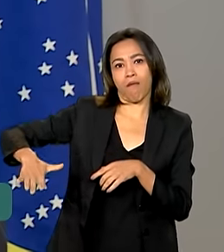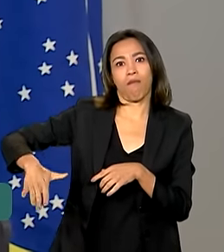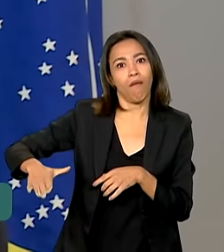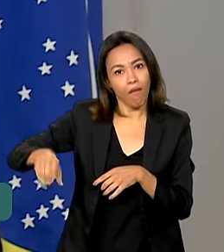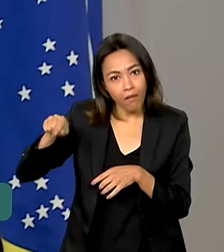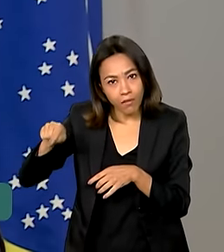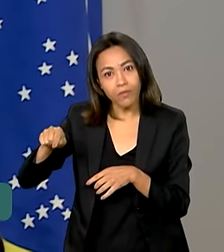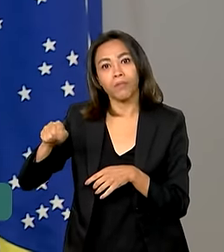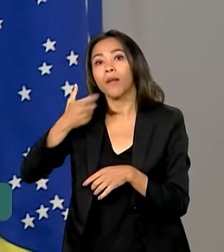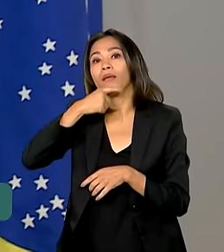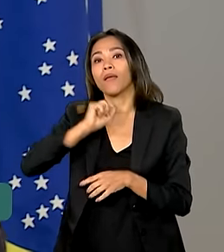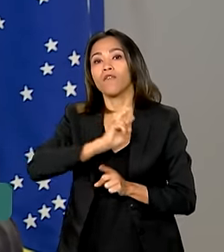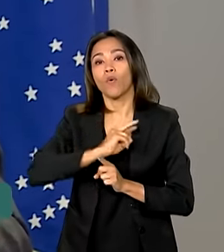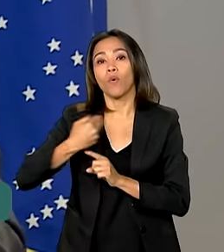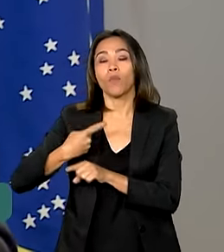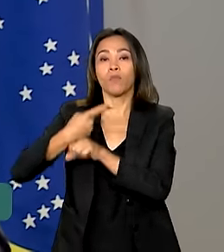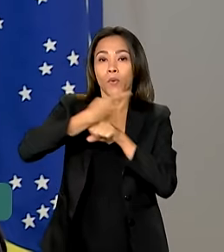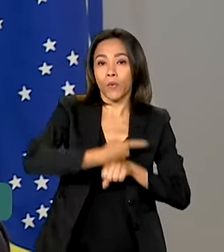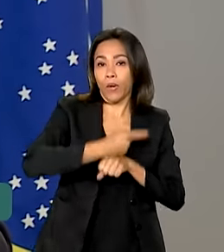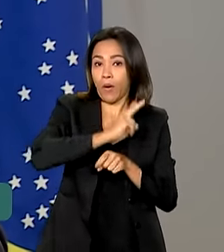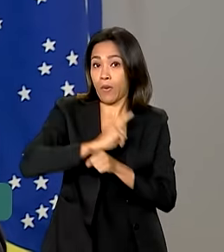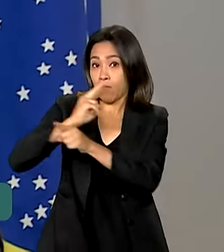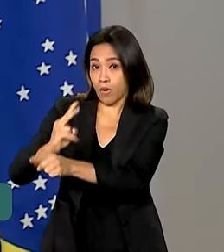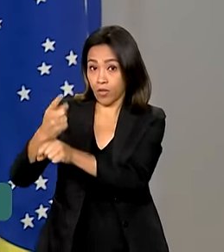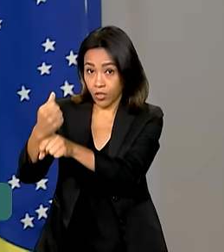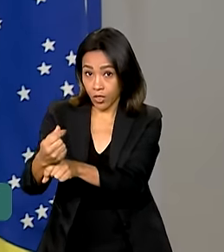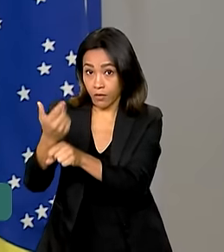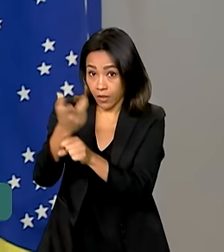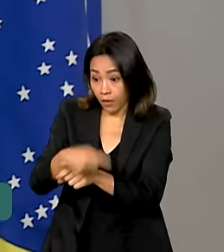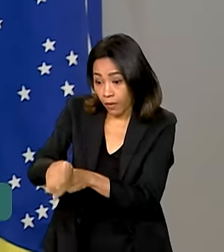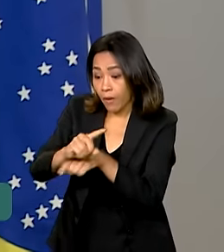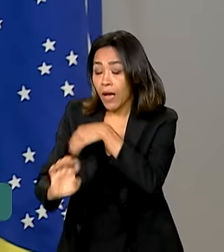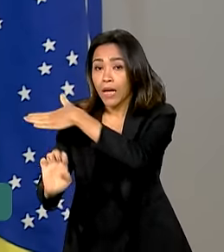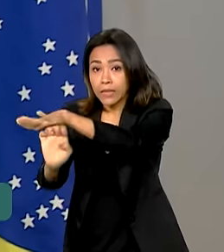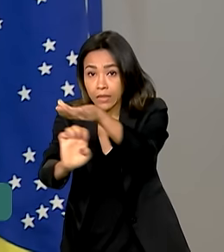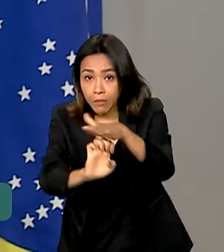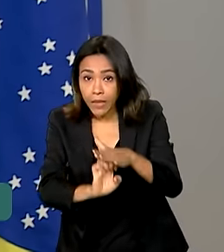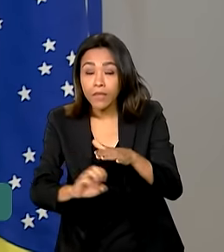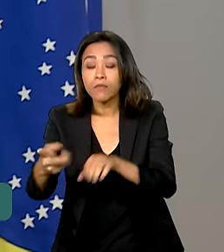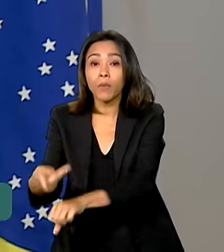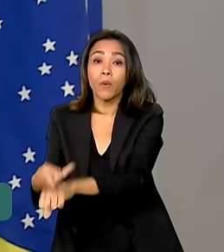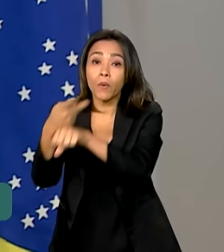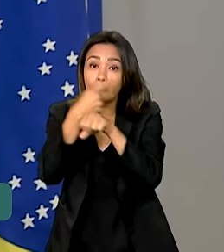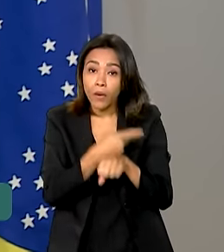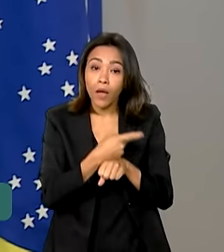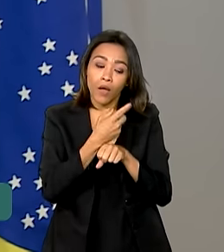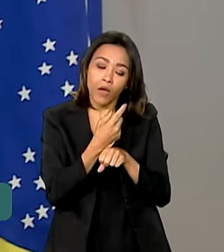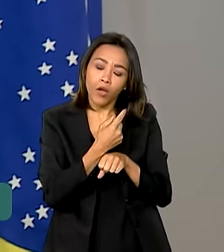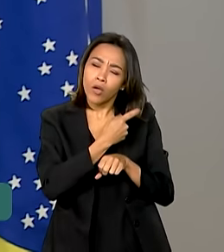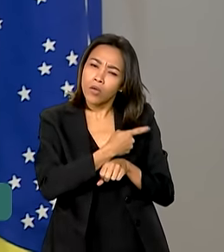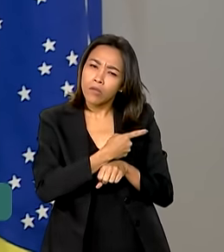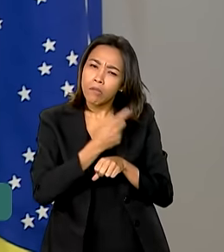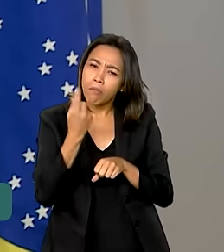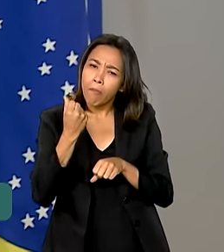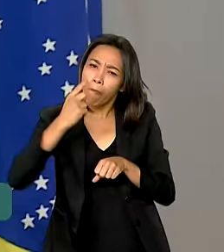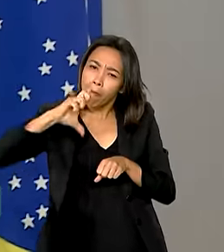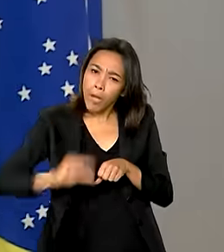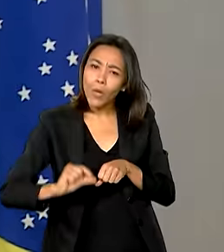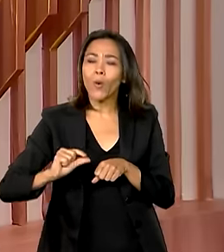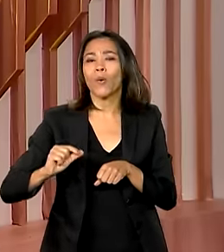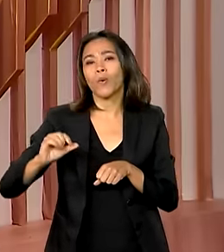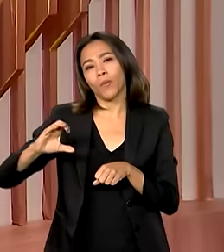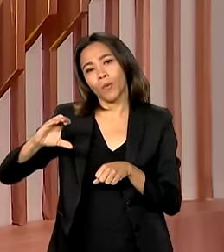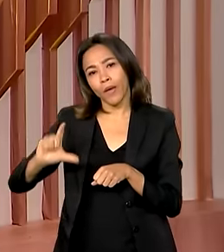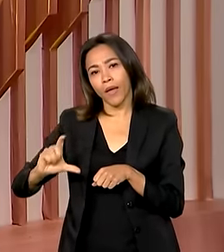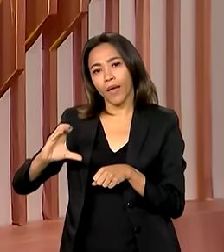tomador do empréstimo. Então, o empresário vai poder tomar um dinheiro mais barato através do LCD.